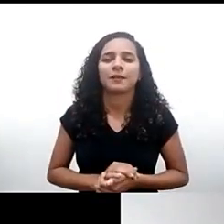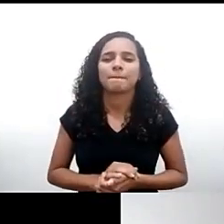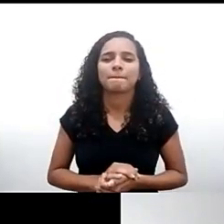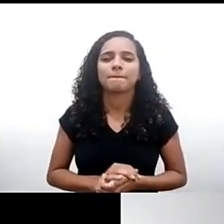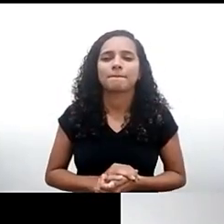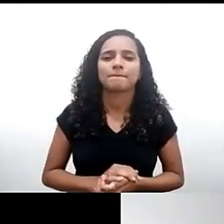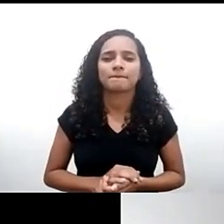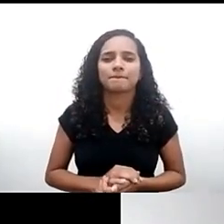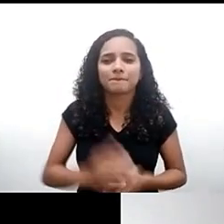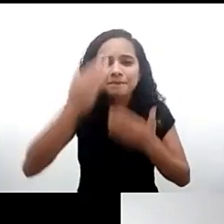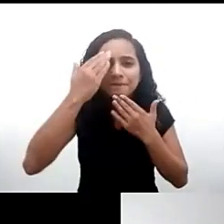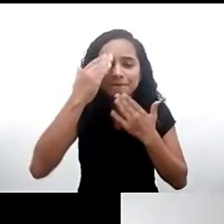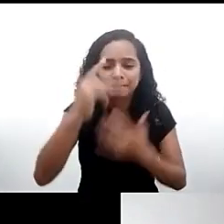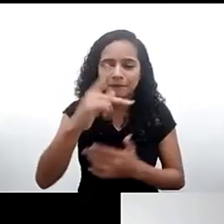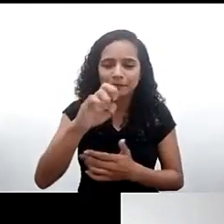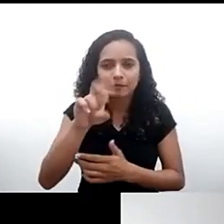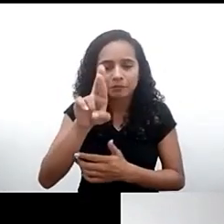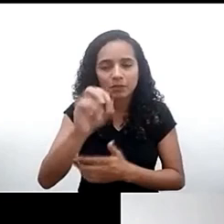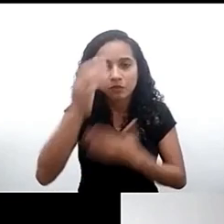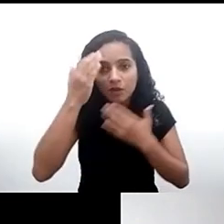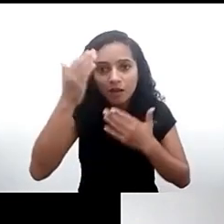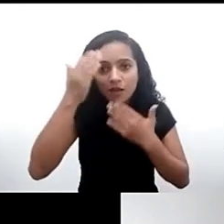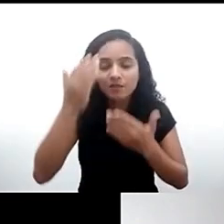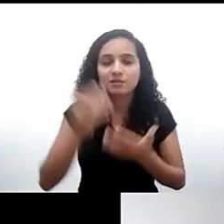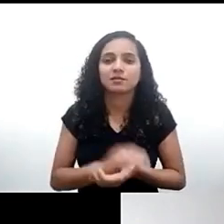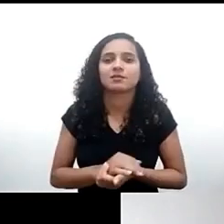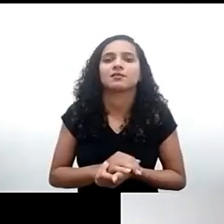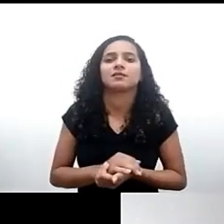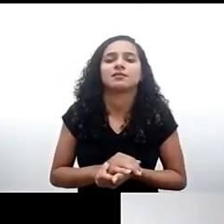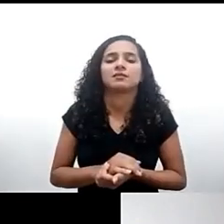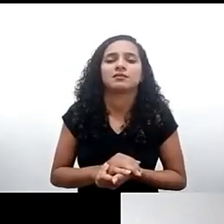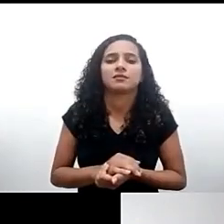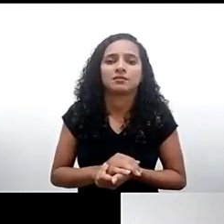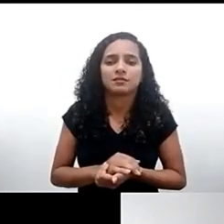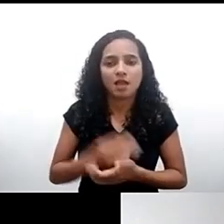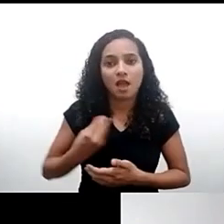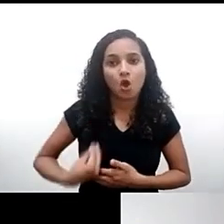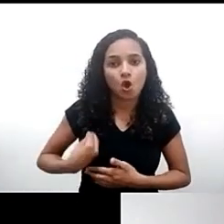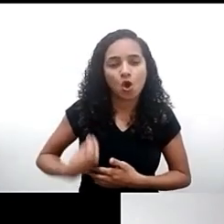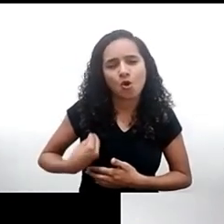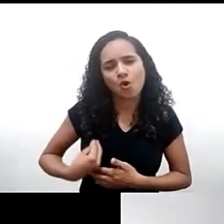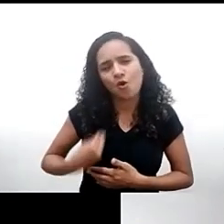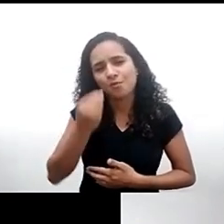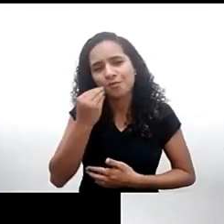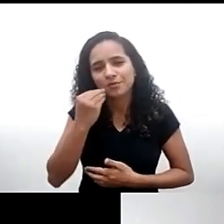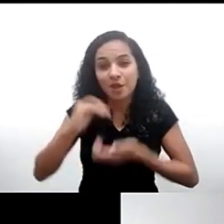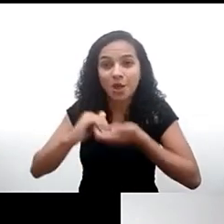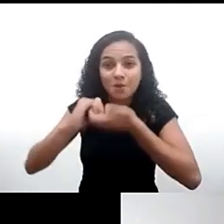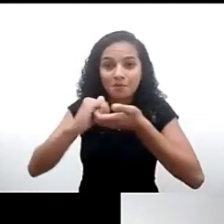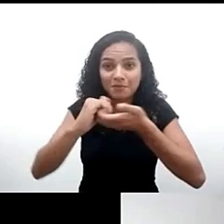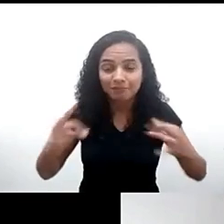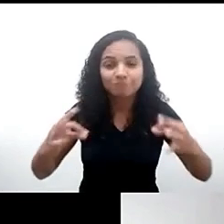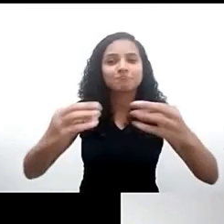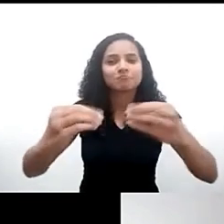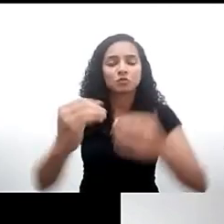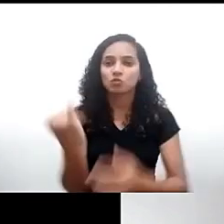obrigada Pedro queria agradecer a oportunidade de participar cumprimentar todas as falas que me pareceram muito